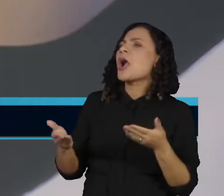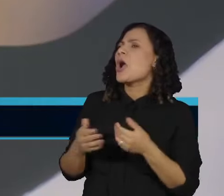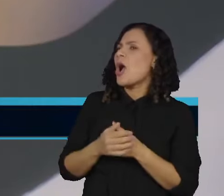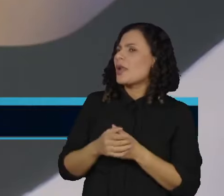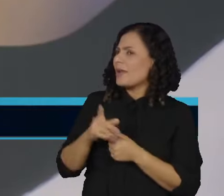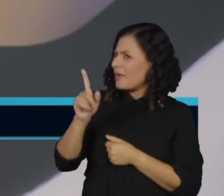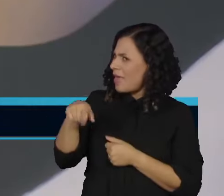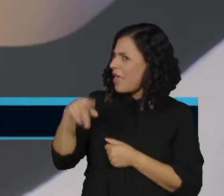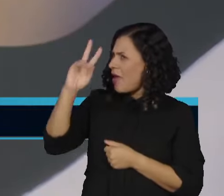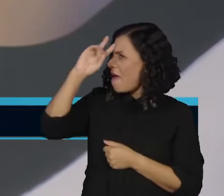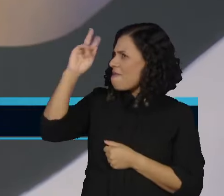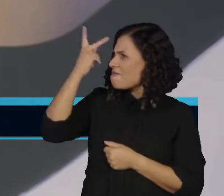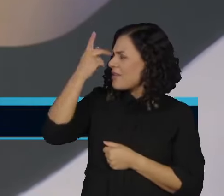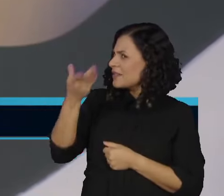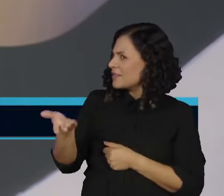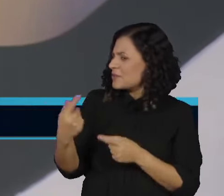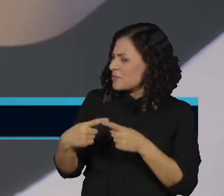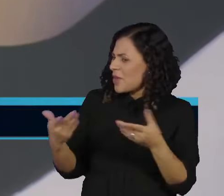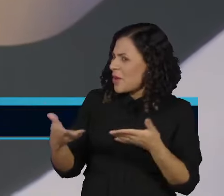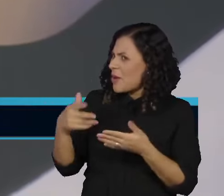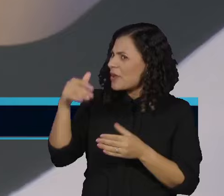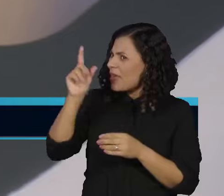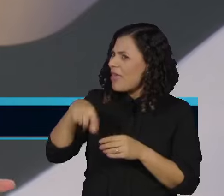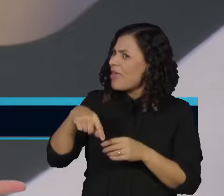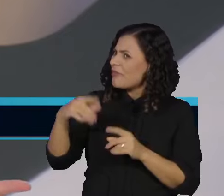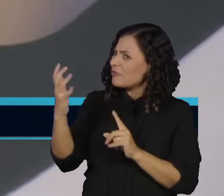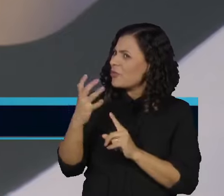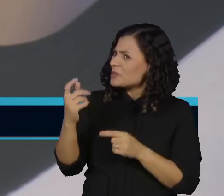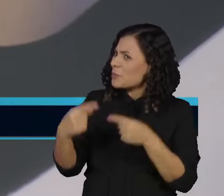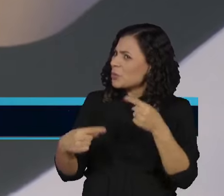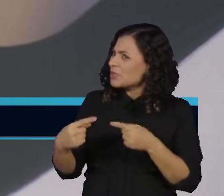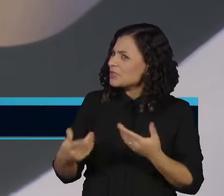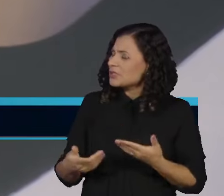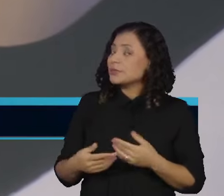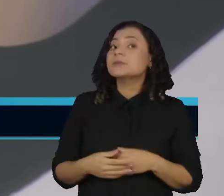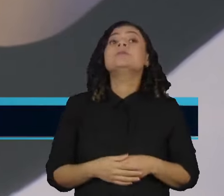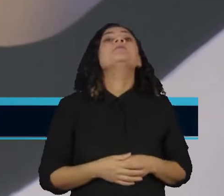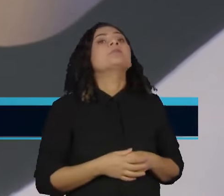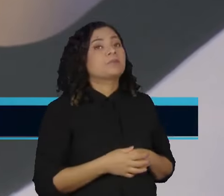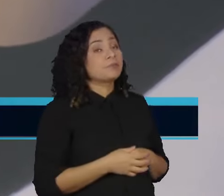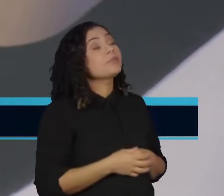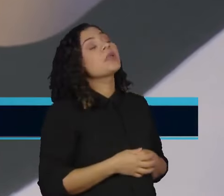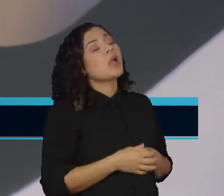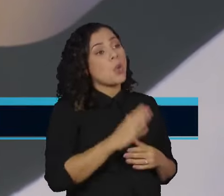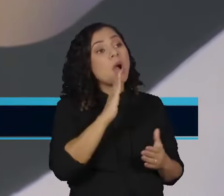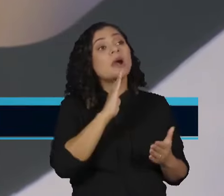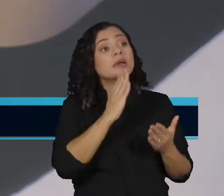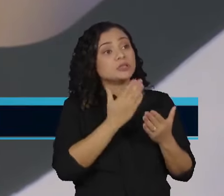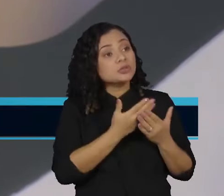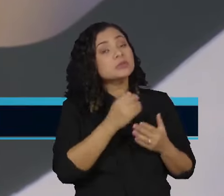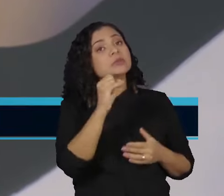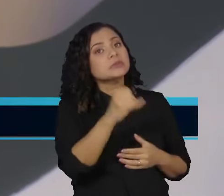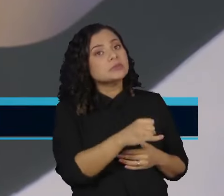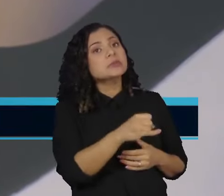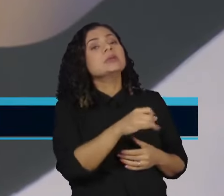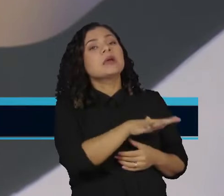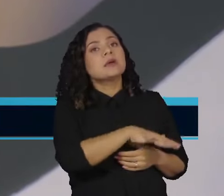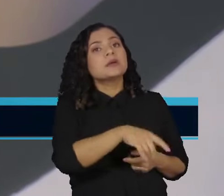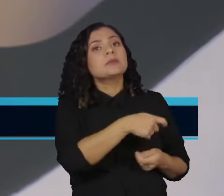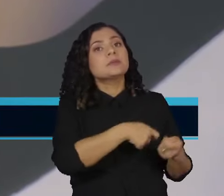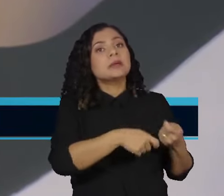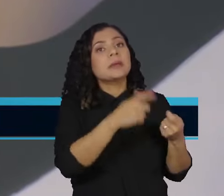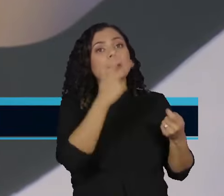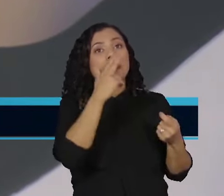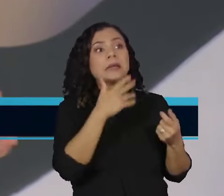mudar de ideia? A colocação dela anterior é uma colocação que eu acho que segue válida e acho que é parte do que fez o mercado dar uma